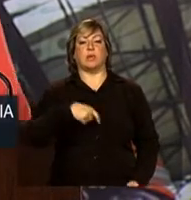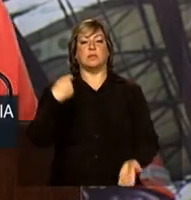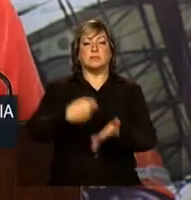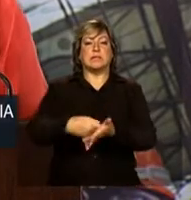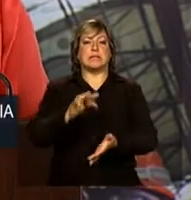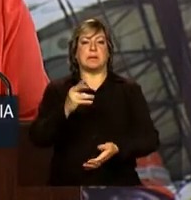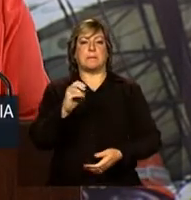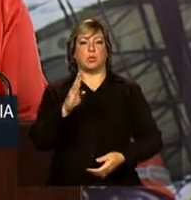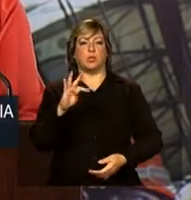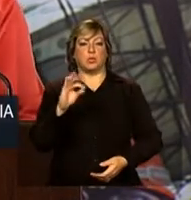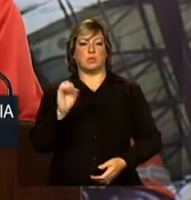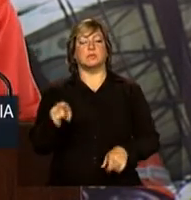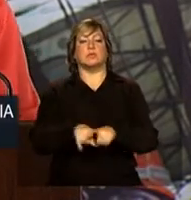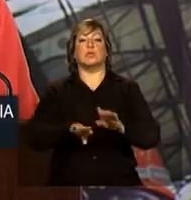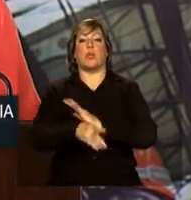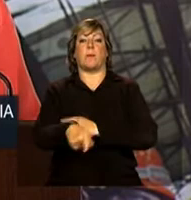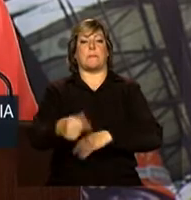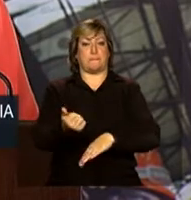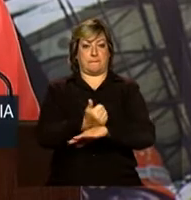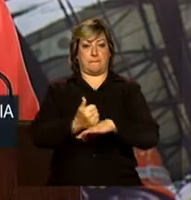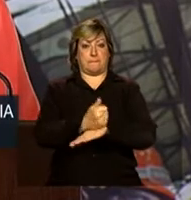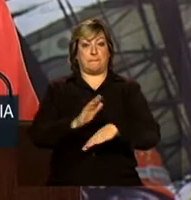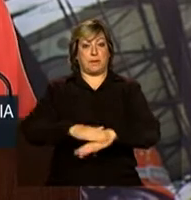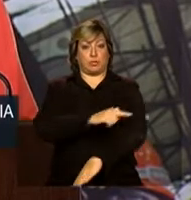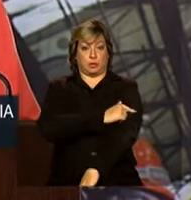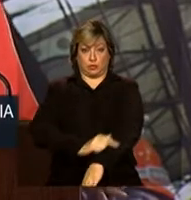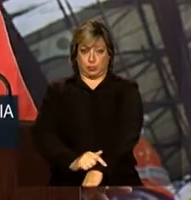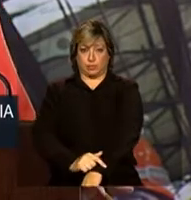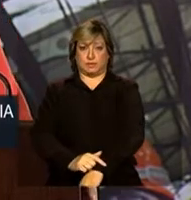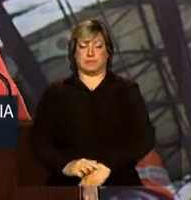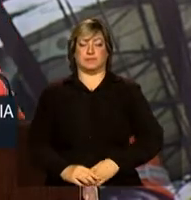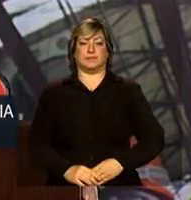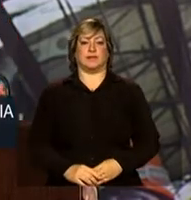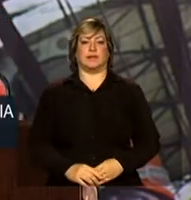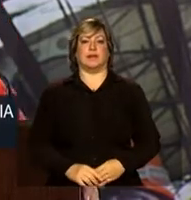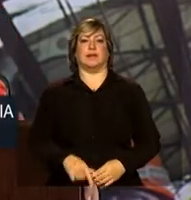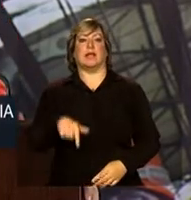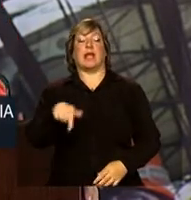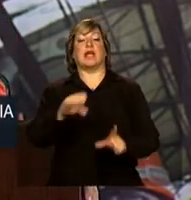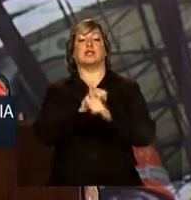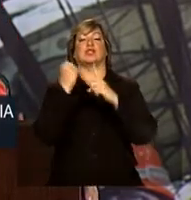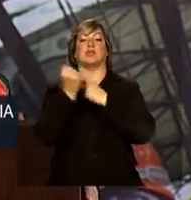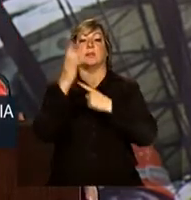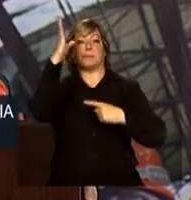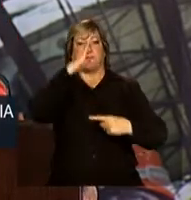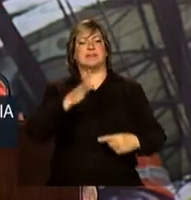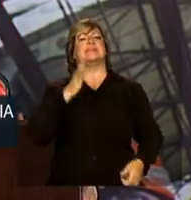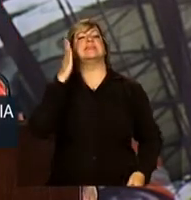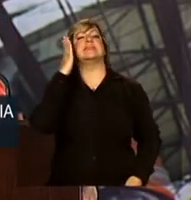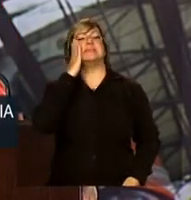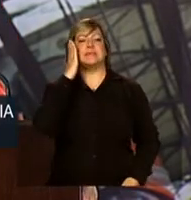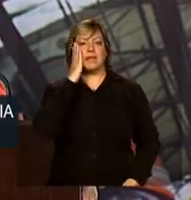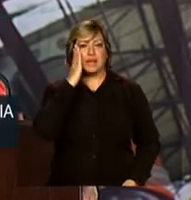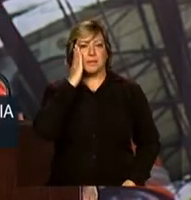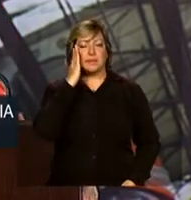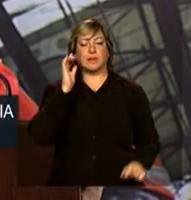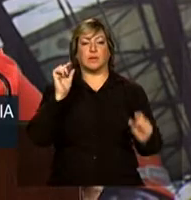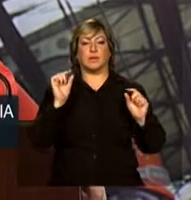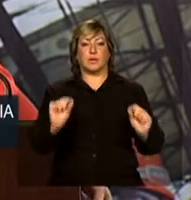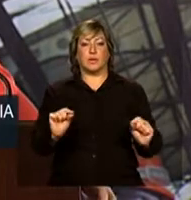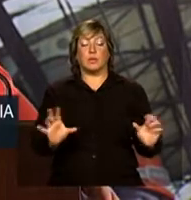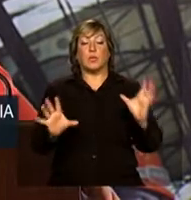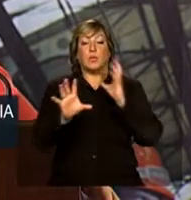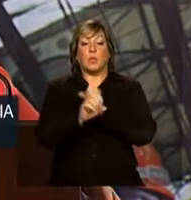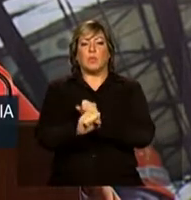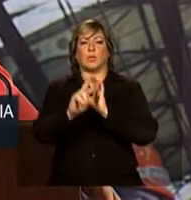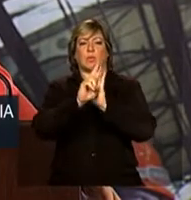tornando-a também, ao mesmo tempo, muito mais justa. A sociedade brasileira sabe, pelo conteúdo das